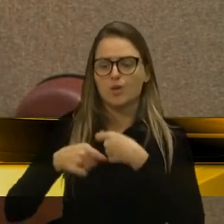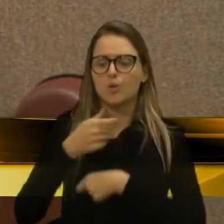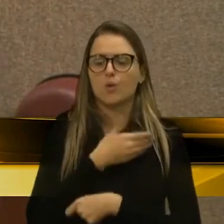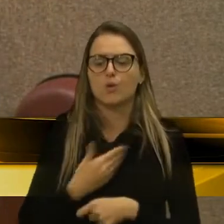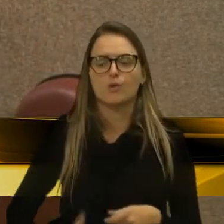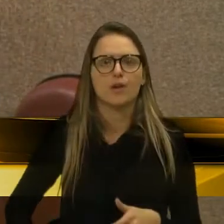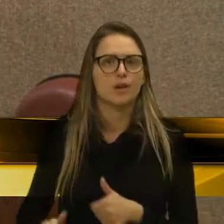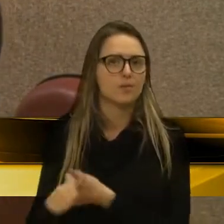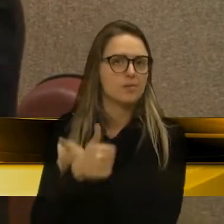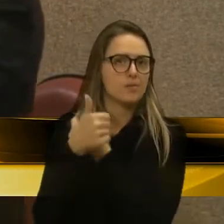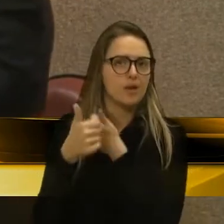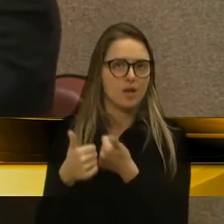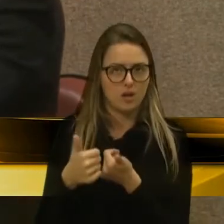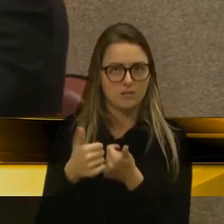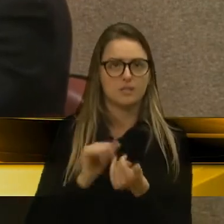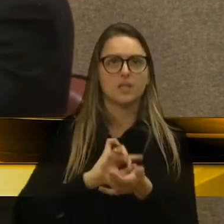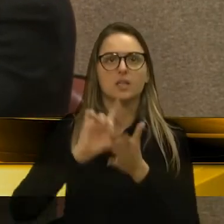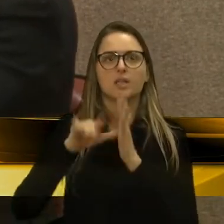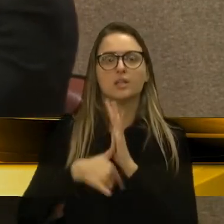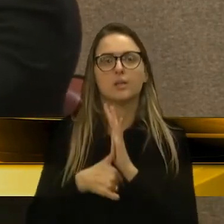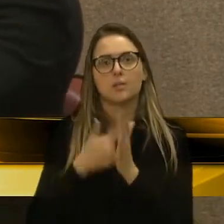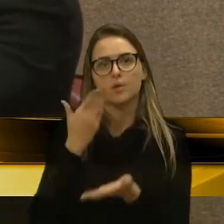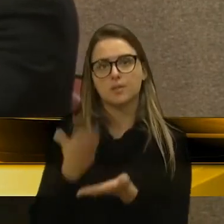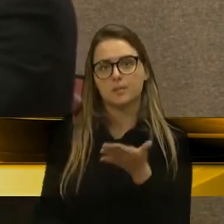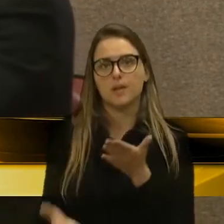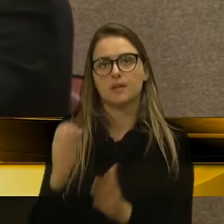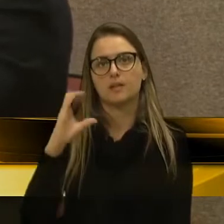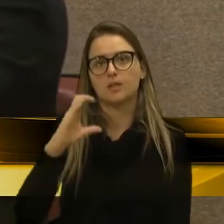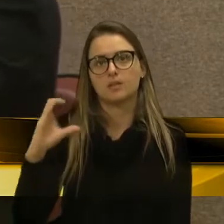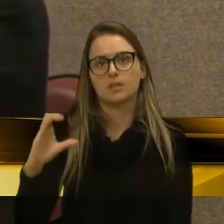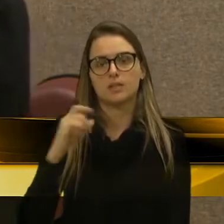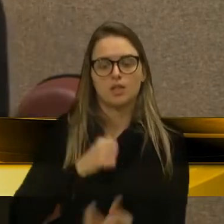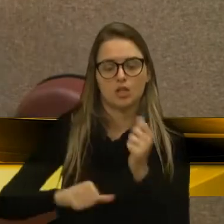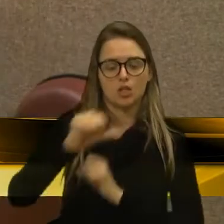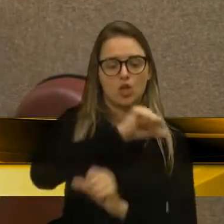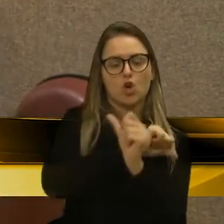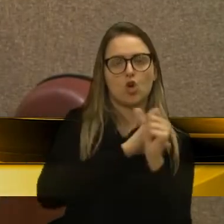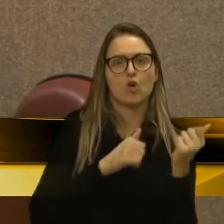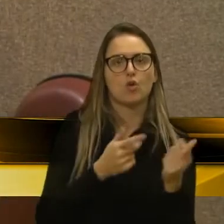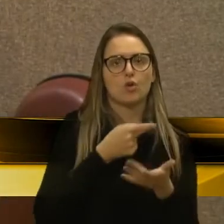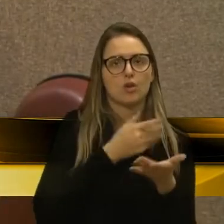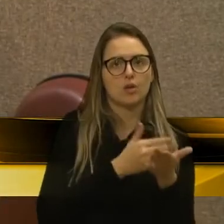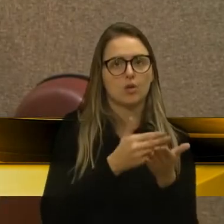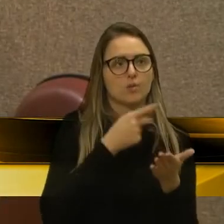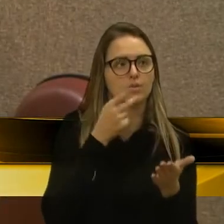a melhor que tinha, foi simplesmente ele perder o cargo que ele virou a casaca e começou a falar mal.